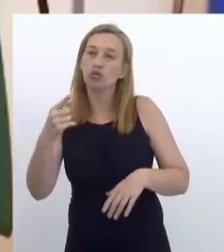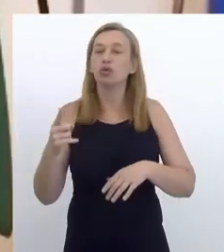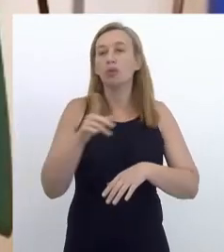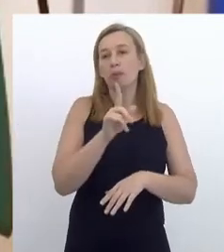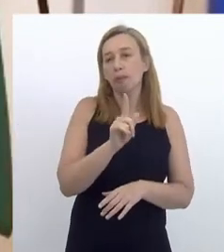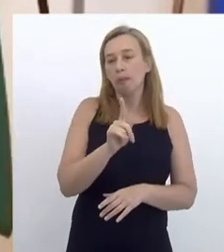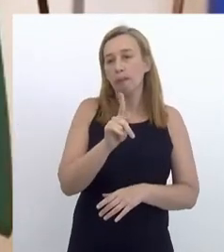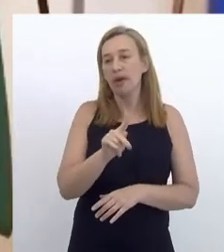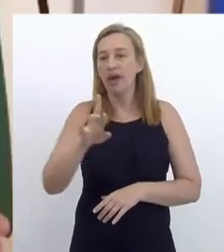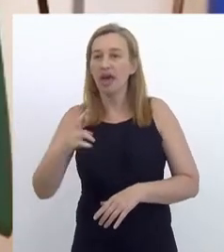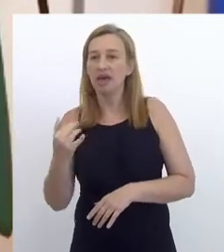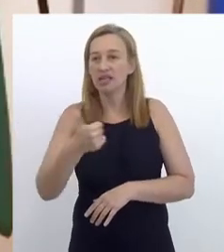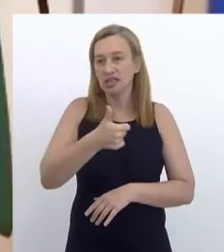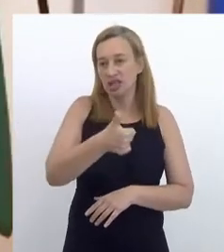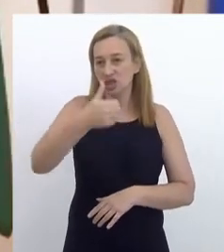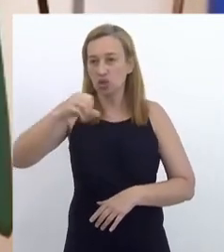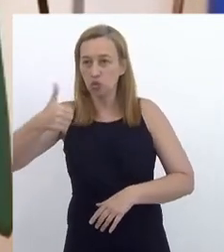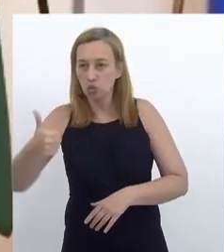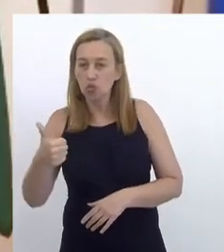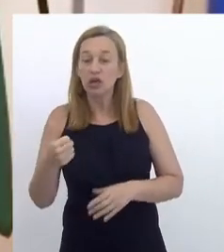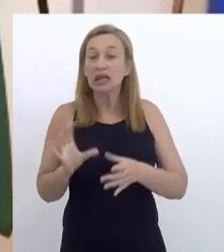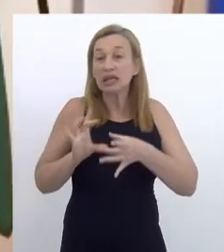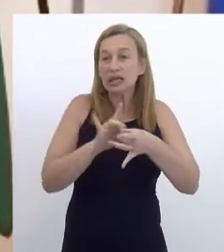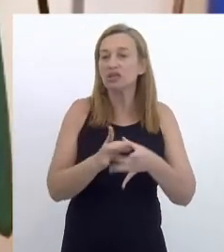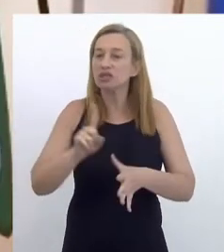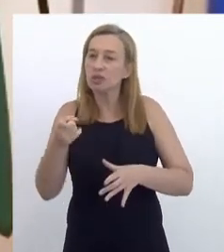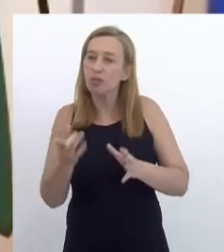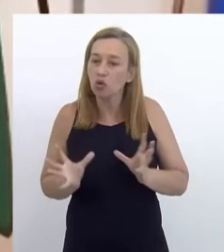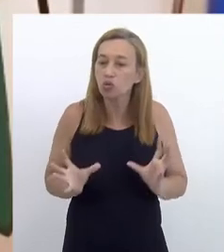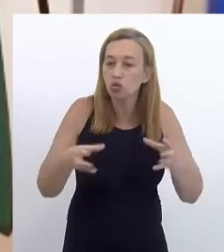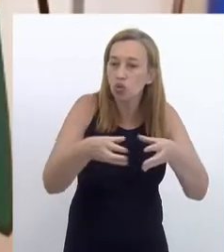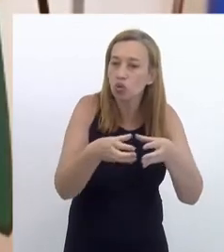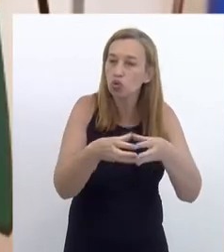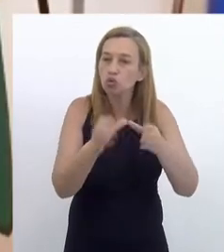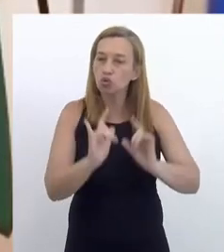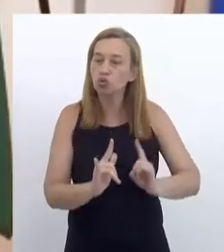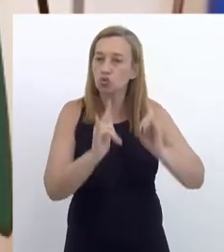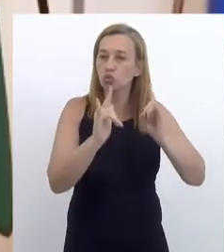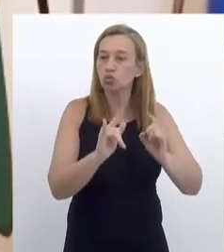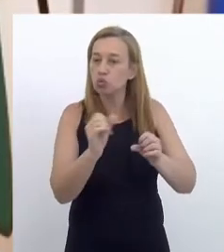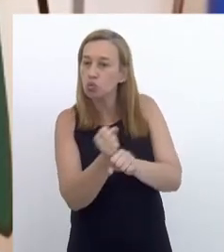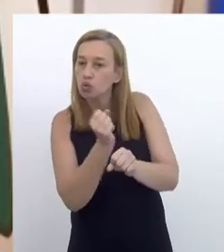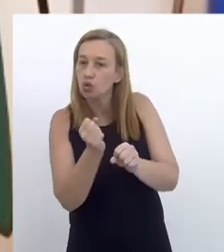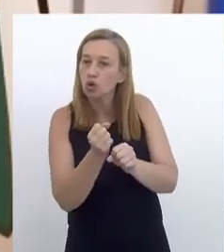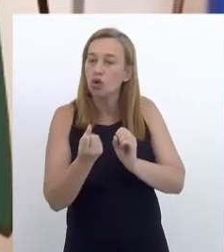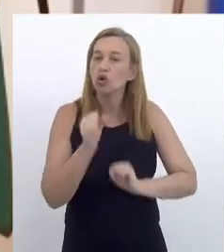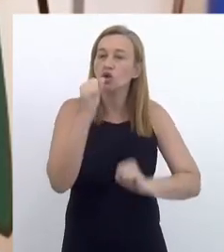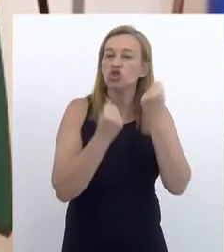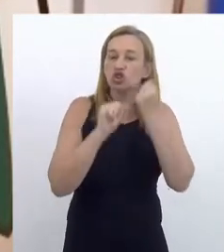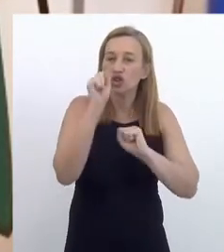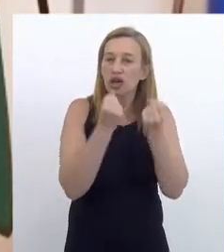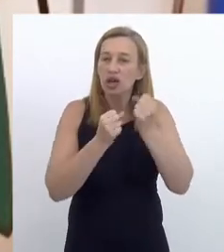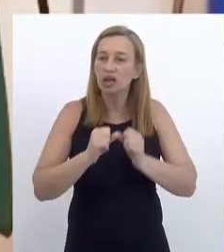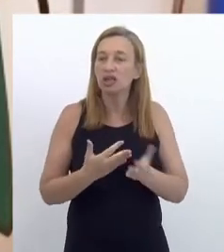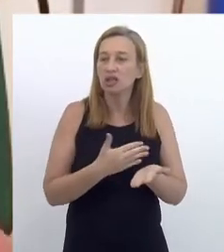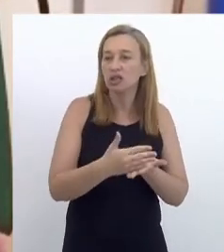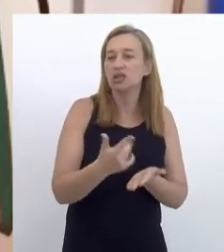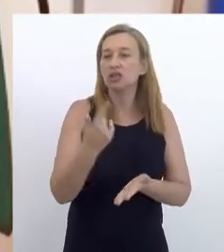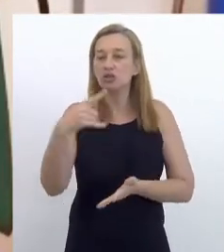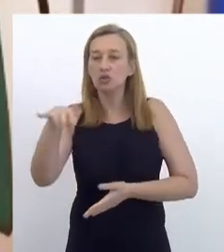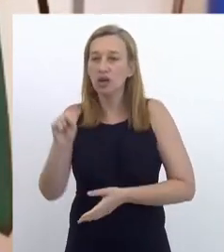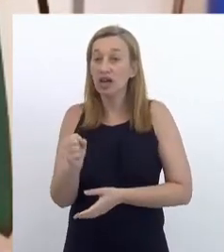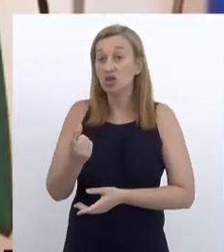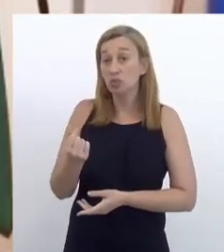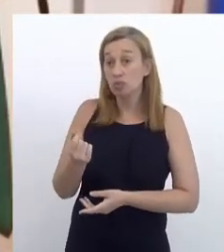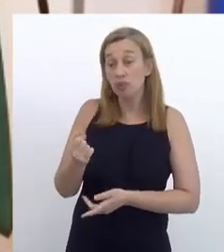ali, da BR-101, ligando, onde você pode implementar um conjunto de condomínios industriais que, a partir de um gás com preço